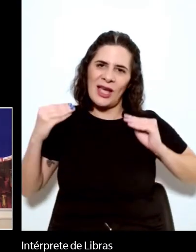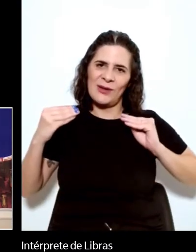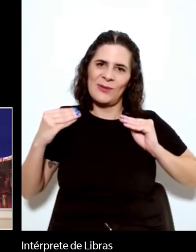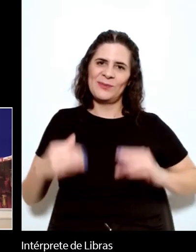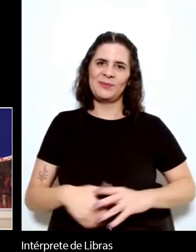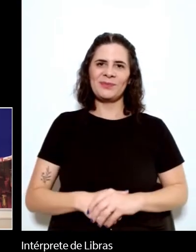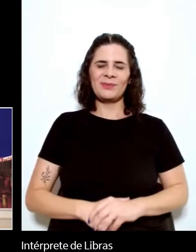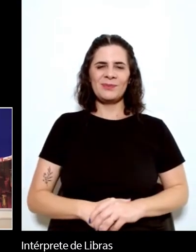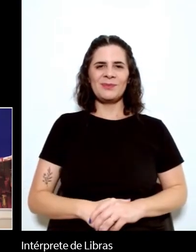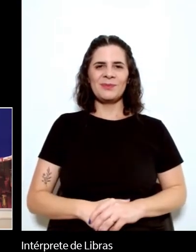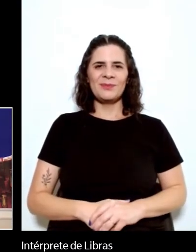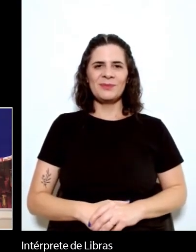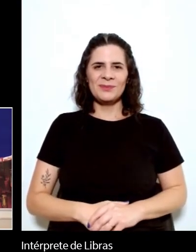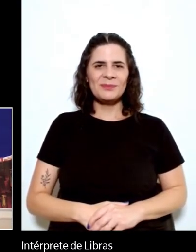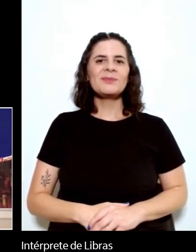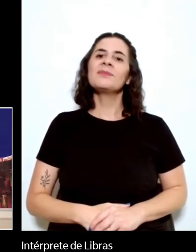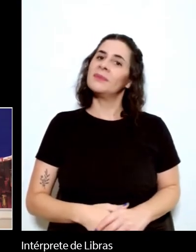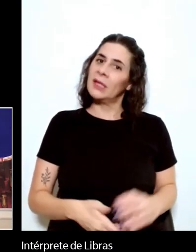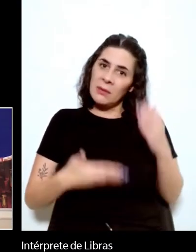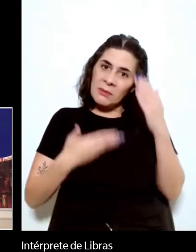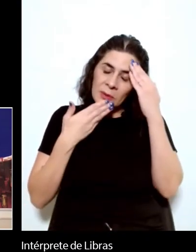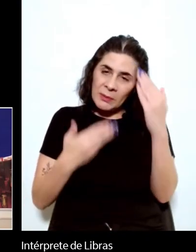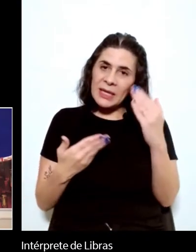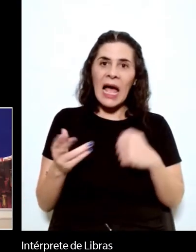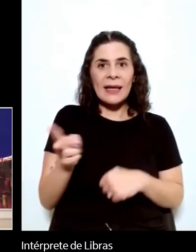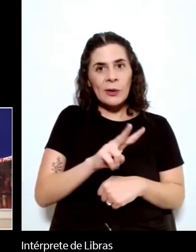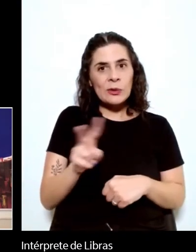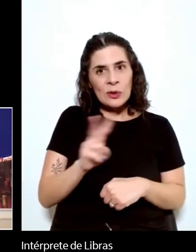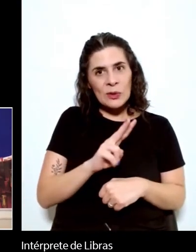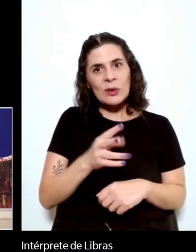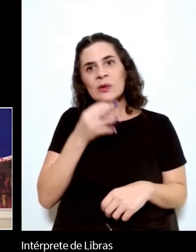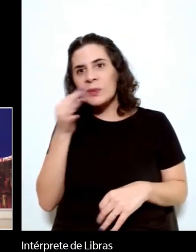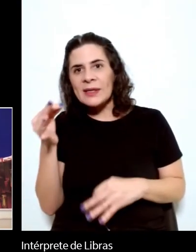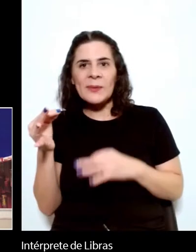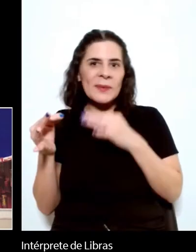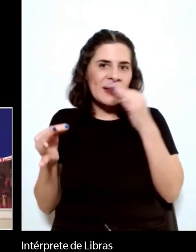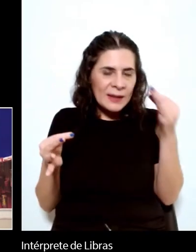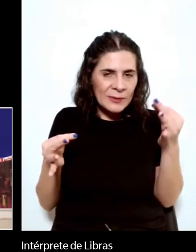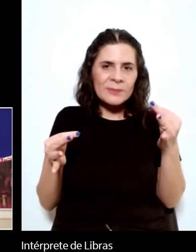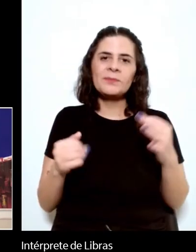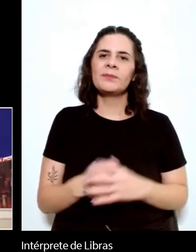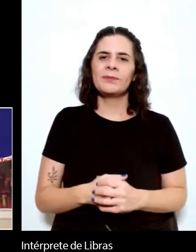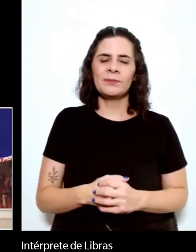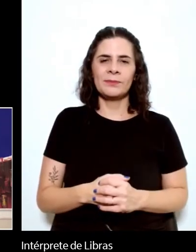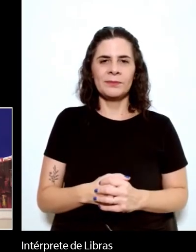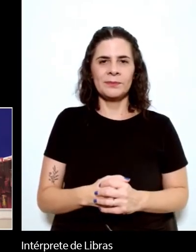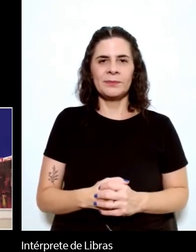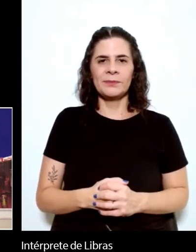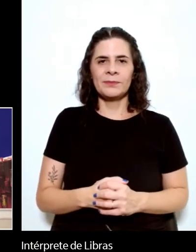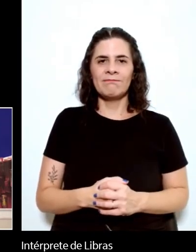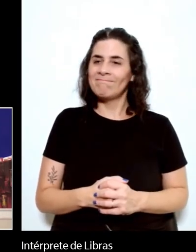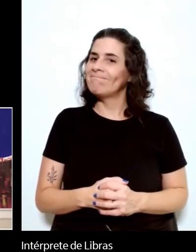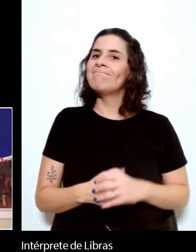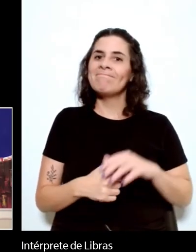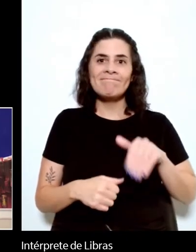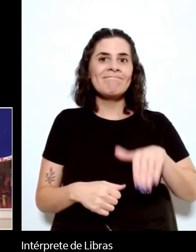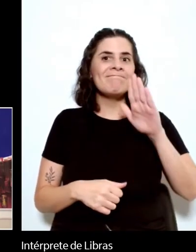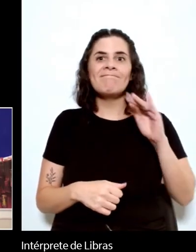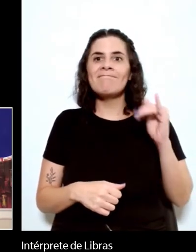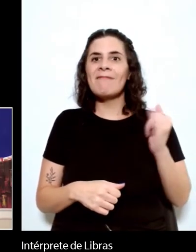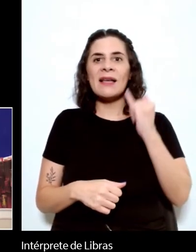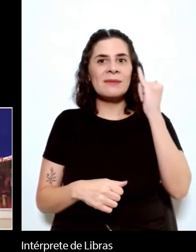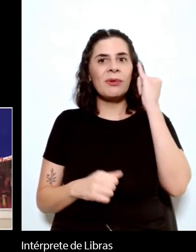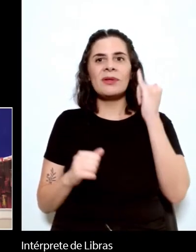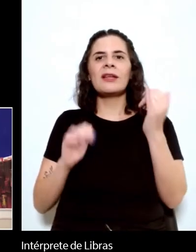Muito obrigado, Ana Cláudia e David Jackson. Como uma das mais importantes conquistas do